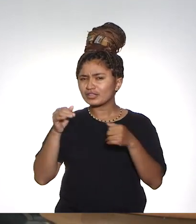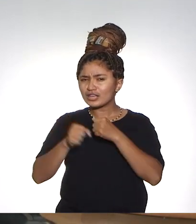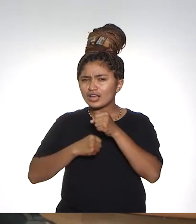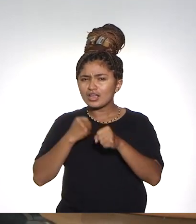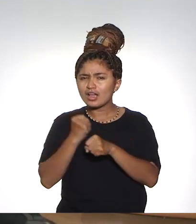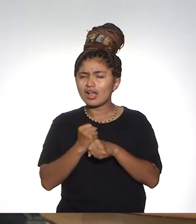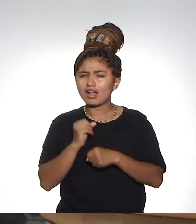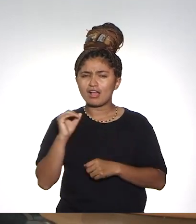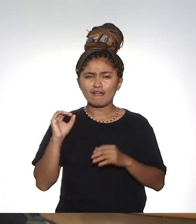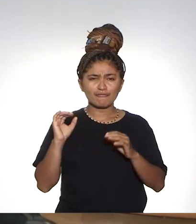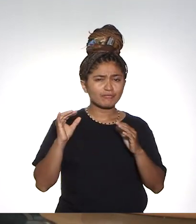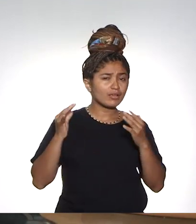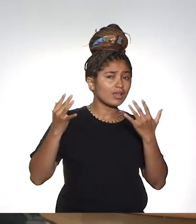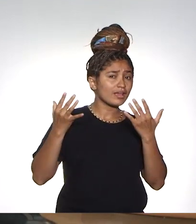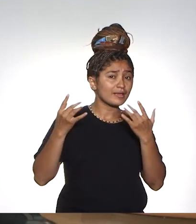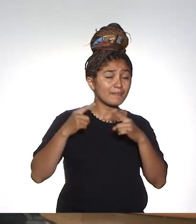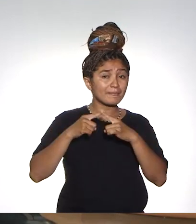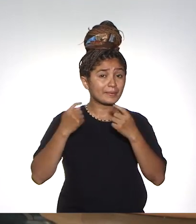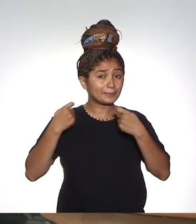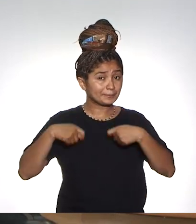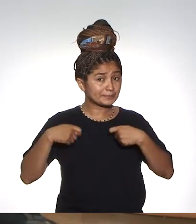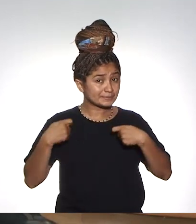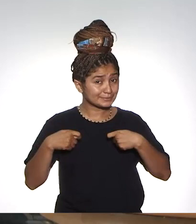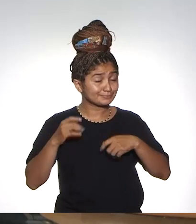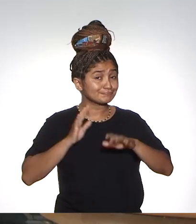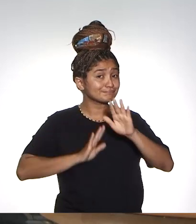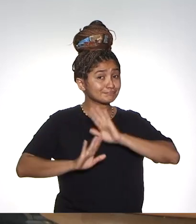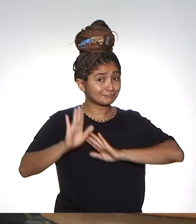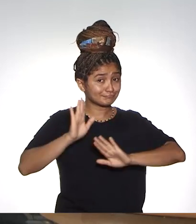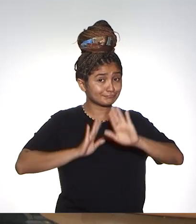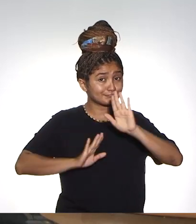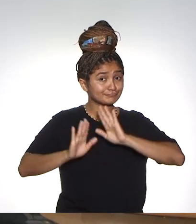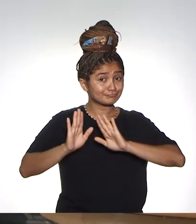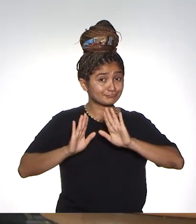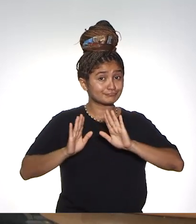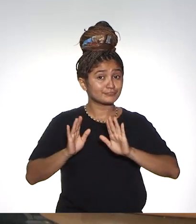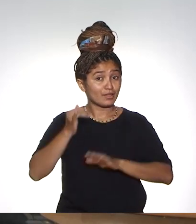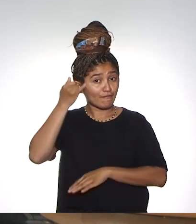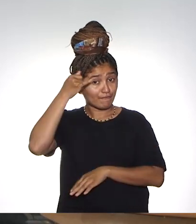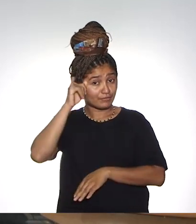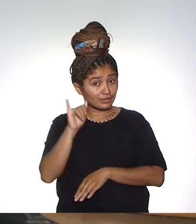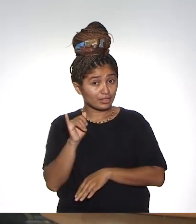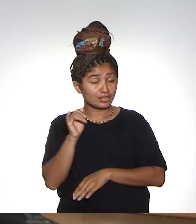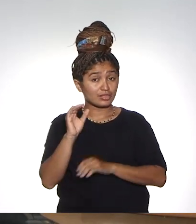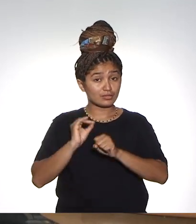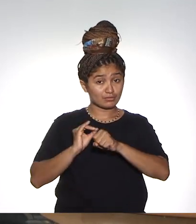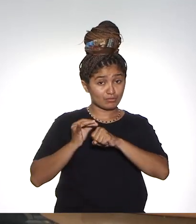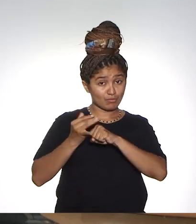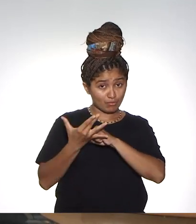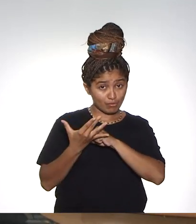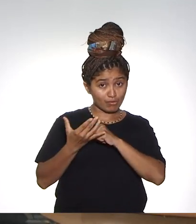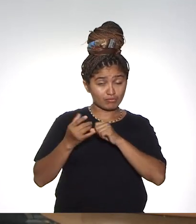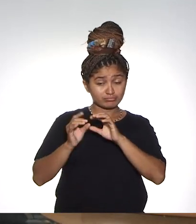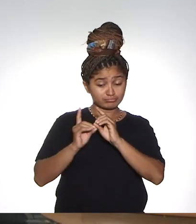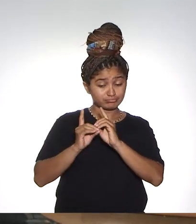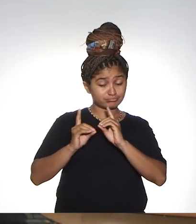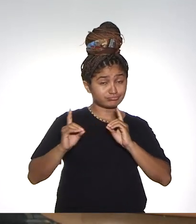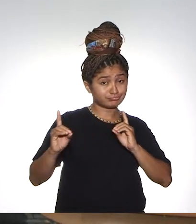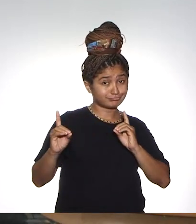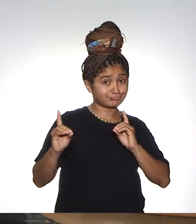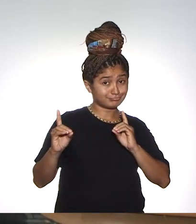estamos no final de ano, vai chegar as festas, mas temos que manter os cuidados para evitar a Covid-19.